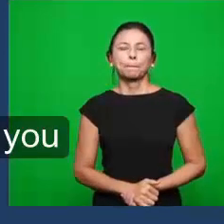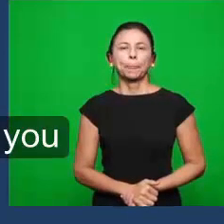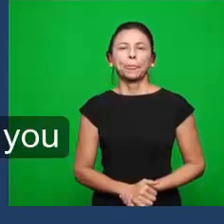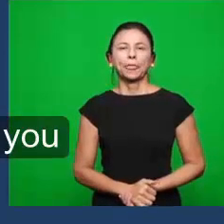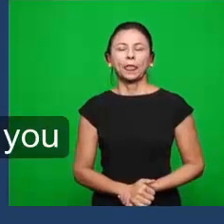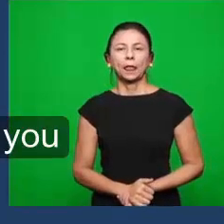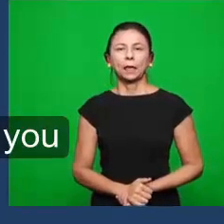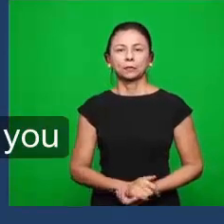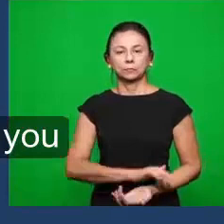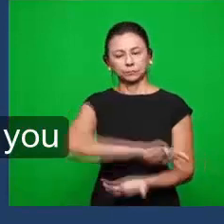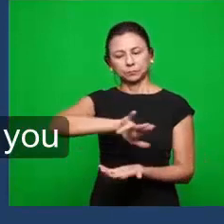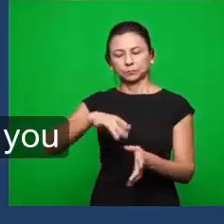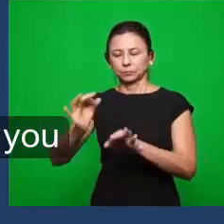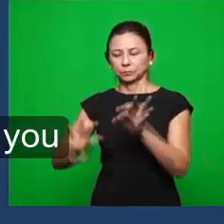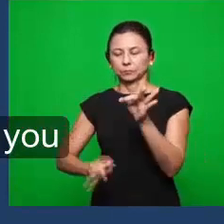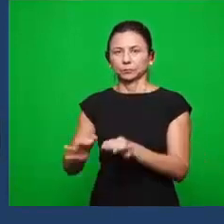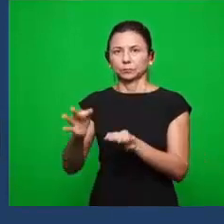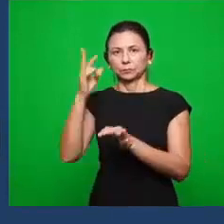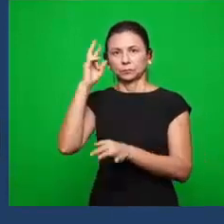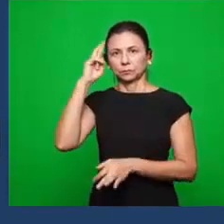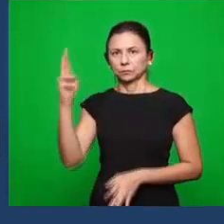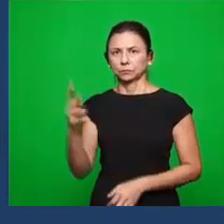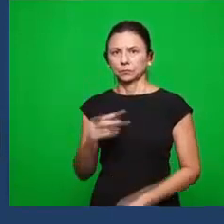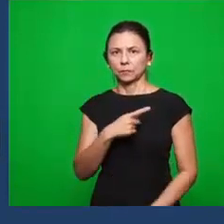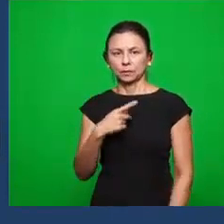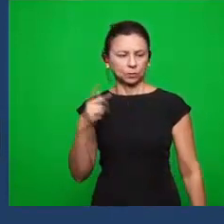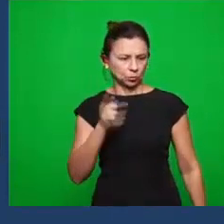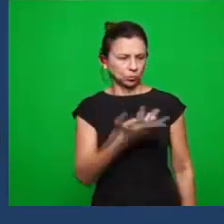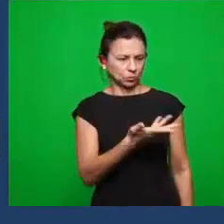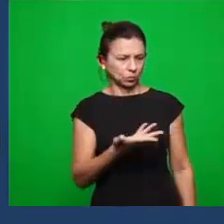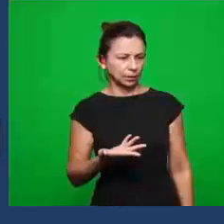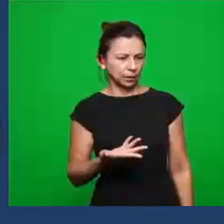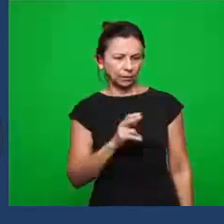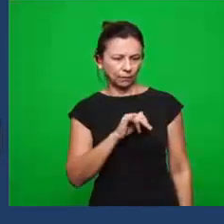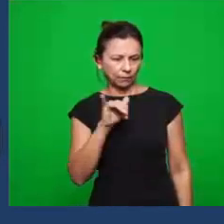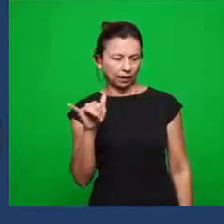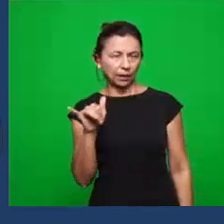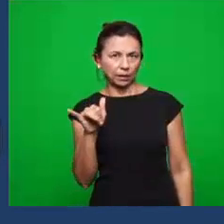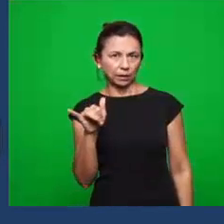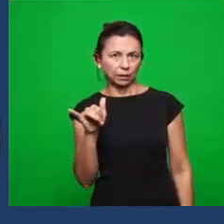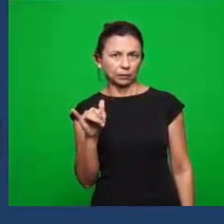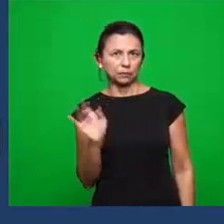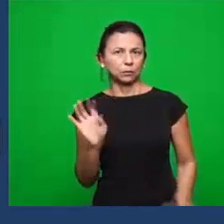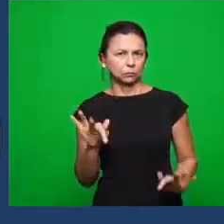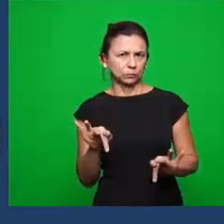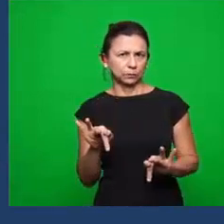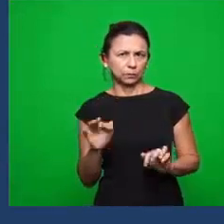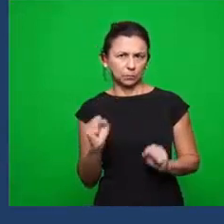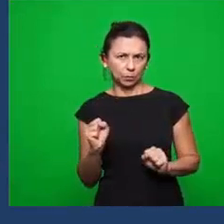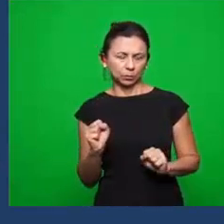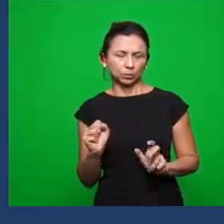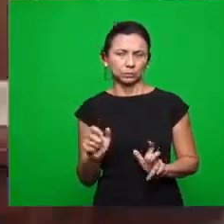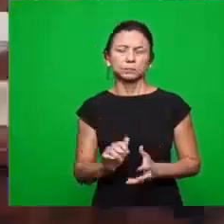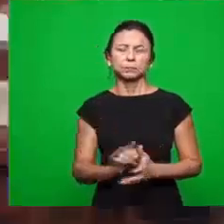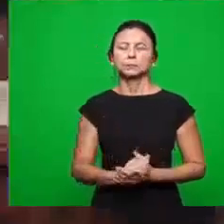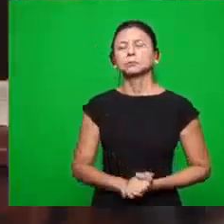sobre os juízos do Senhor. Passou o Senhor. quer falar isso aqui, de uma vez? É no final. Final, Eu posso falar. Pode falar,